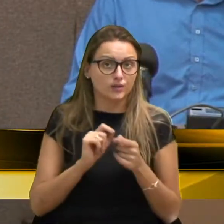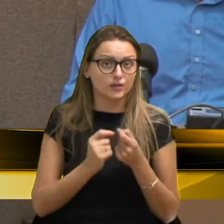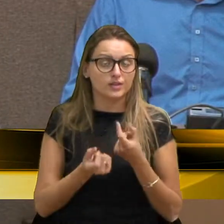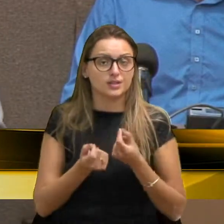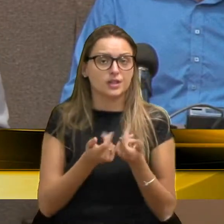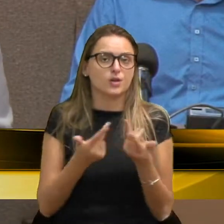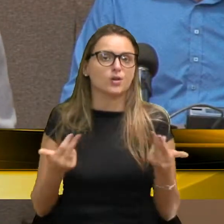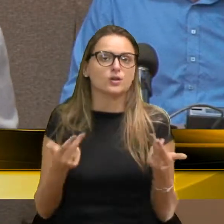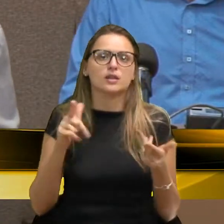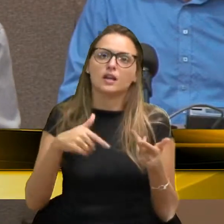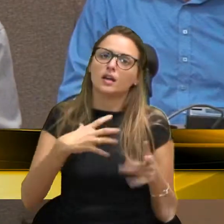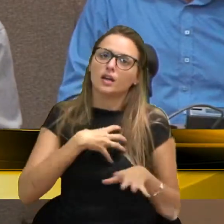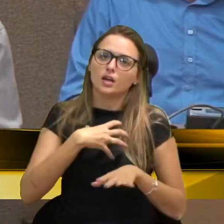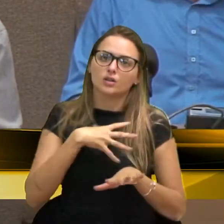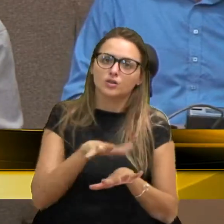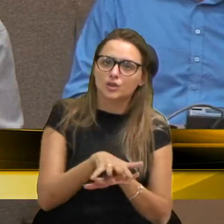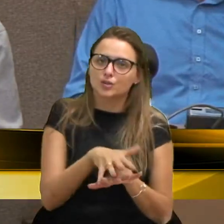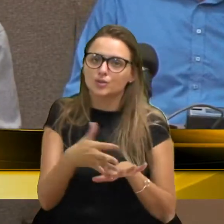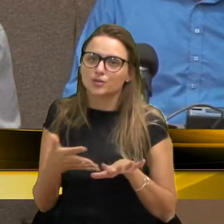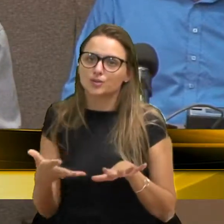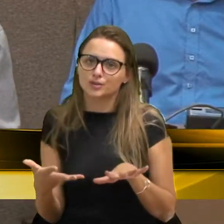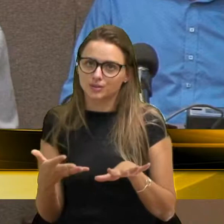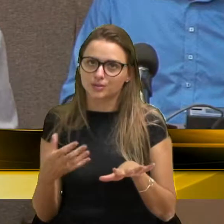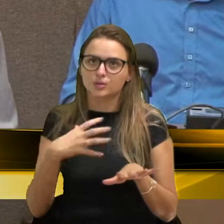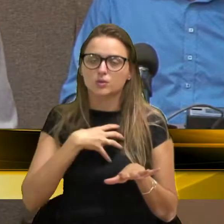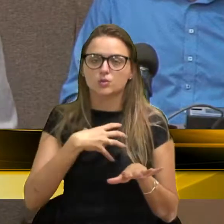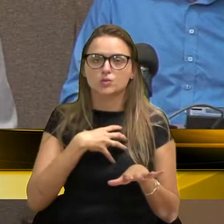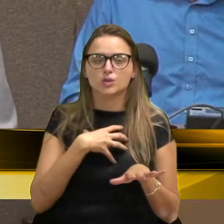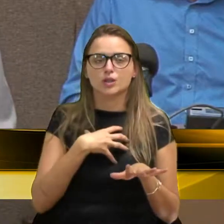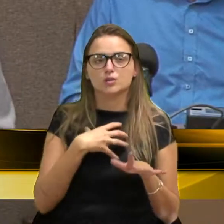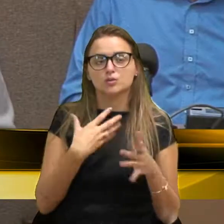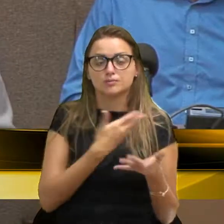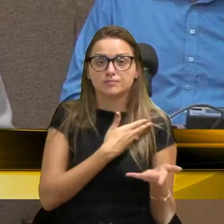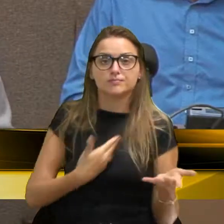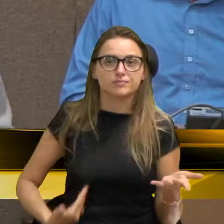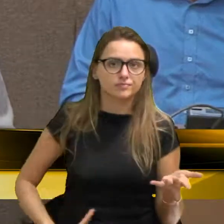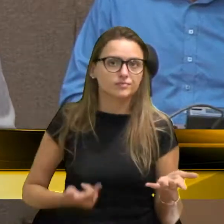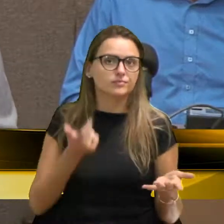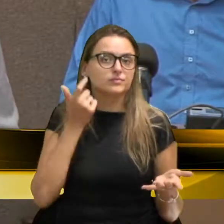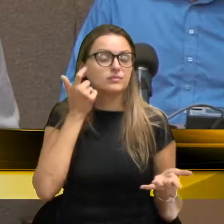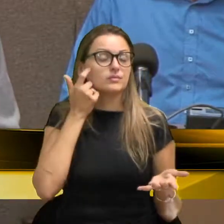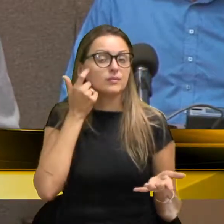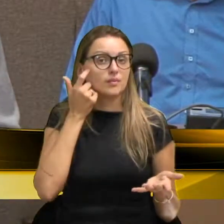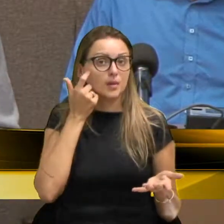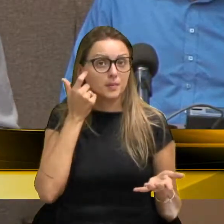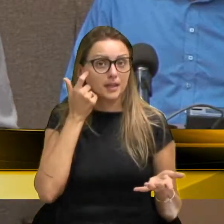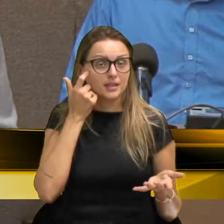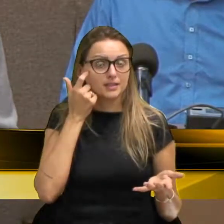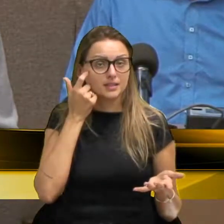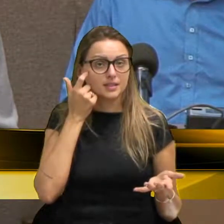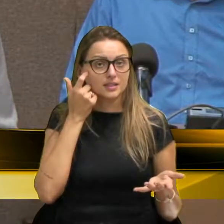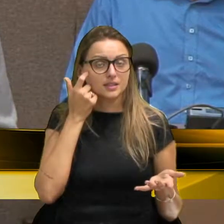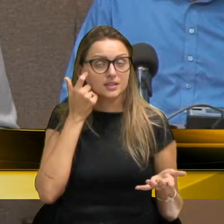essa é a forma de exclusão, é a forma que, esse governo pensa, então, eu já vejo que isso, mais,